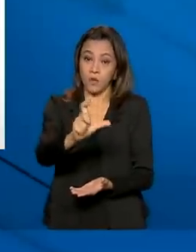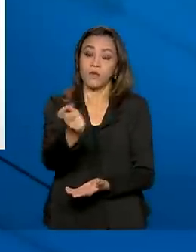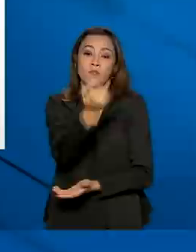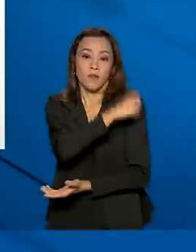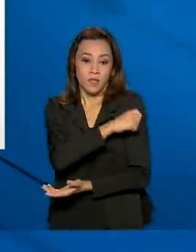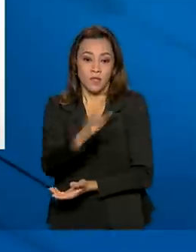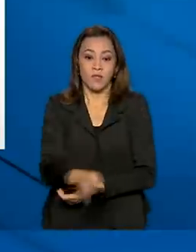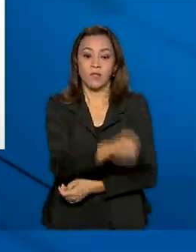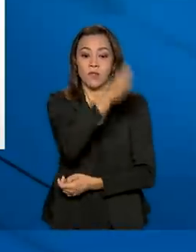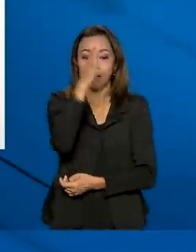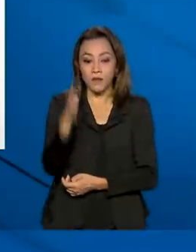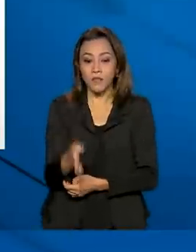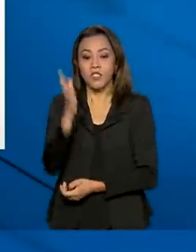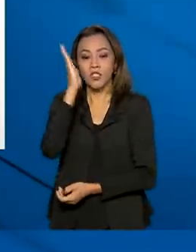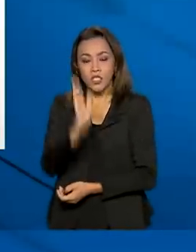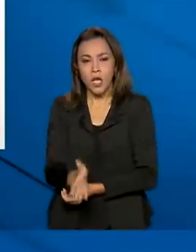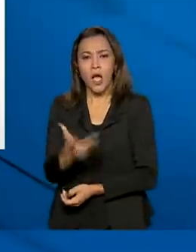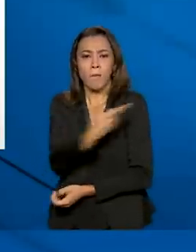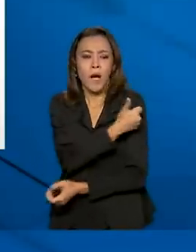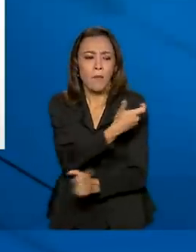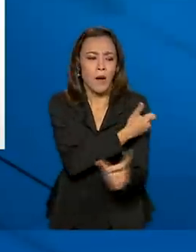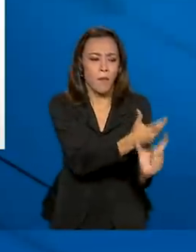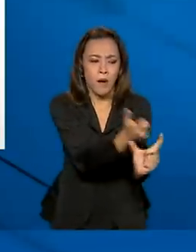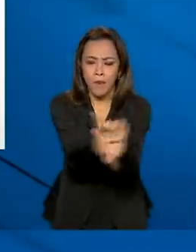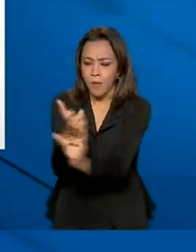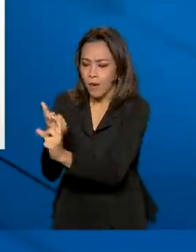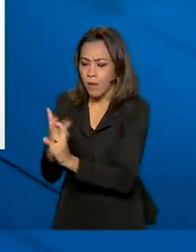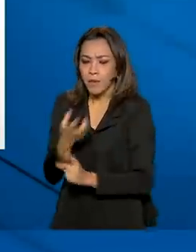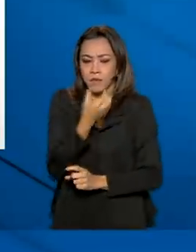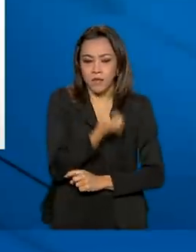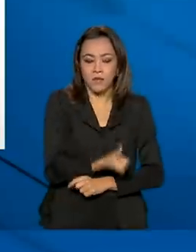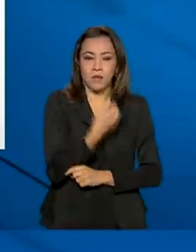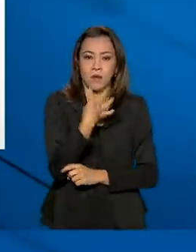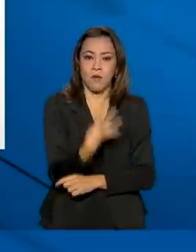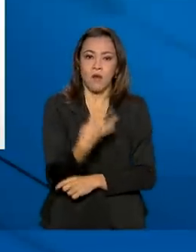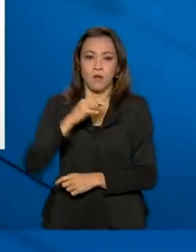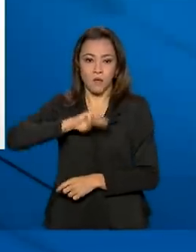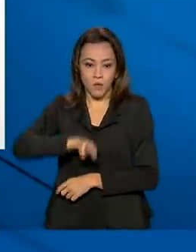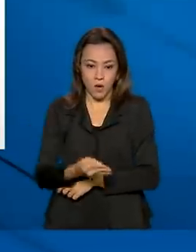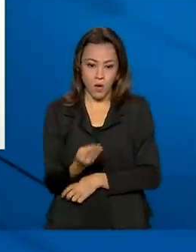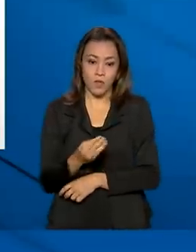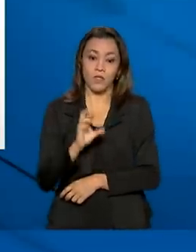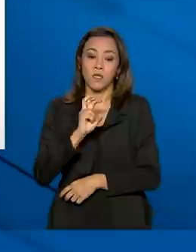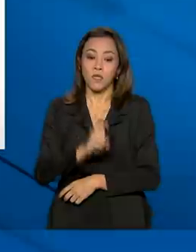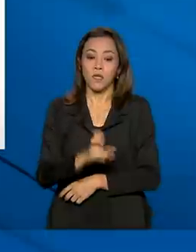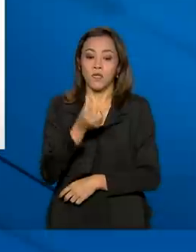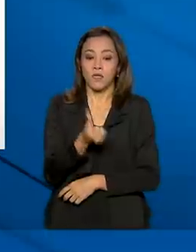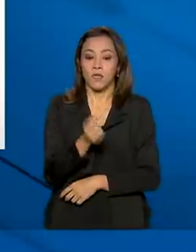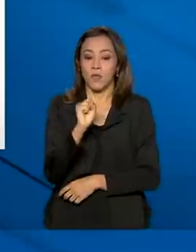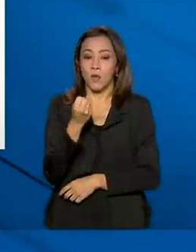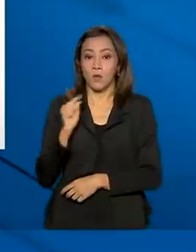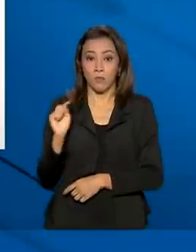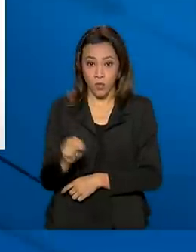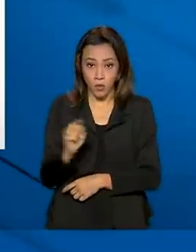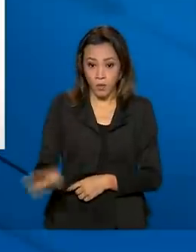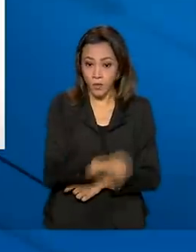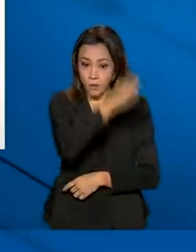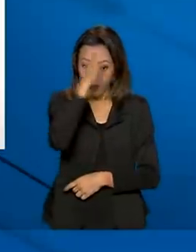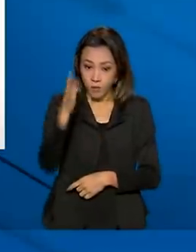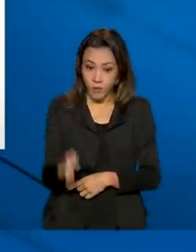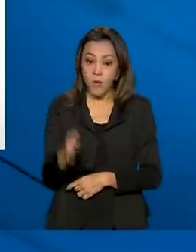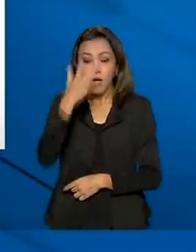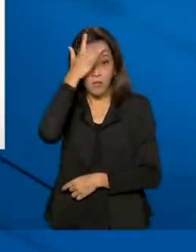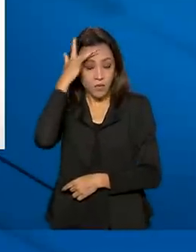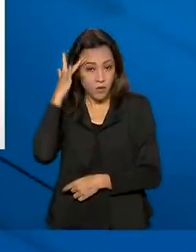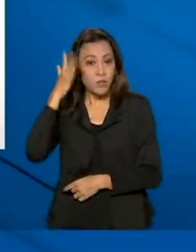As doses aplicadas já somam mais de 64 milhões e 568 mil. As pessoas que